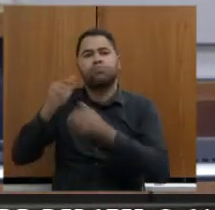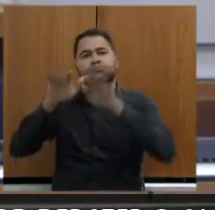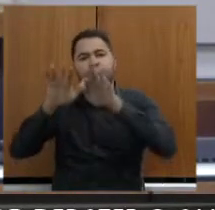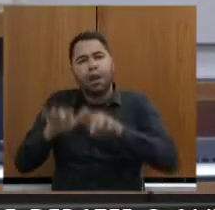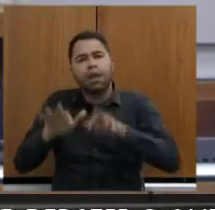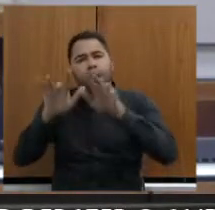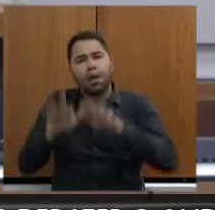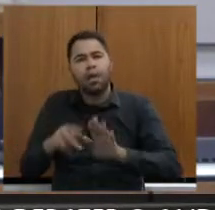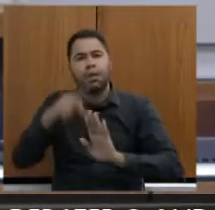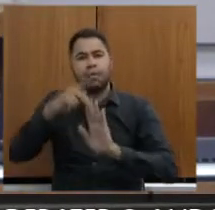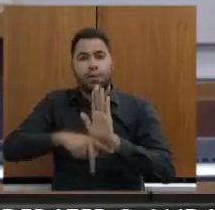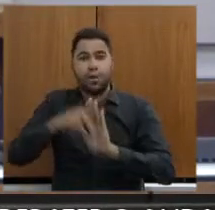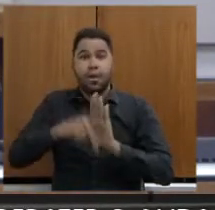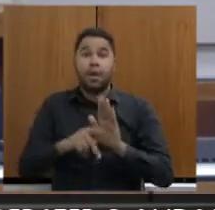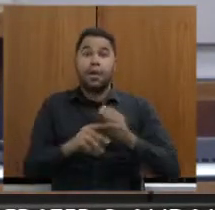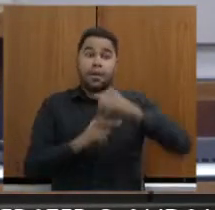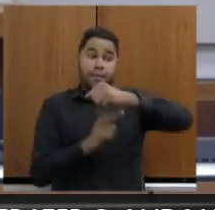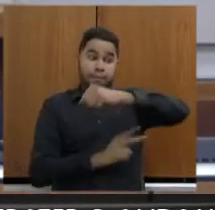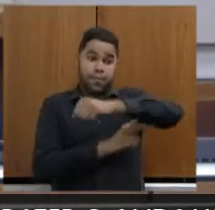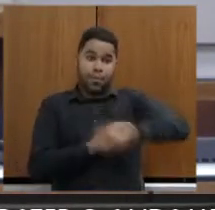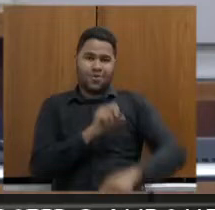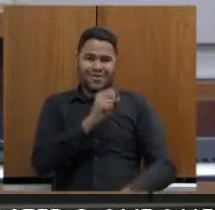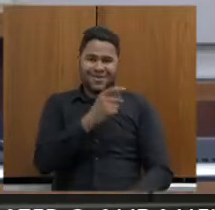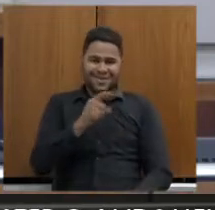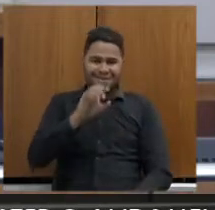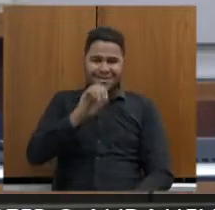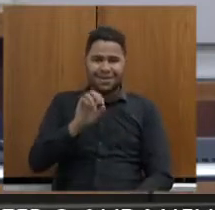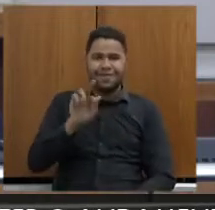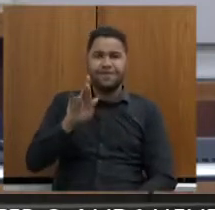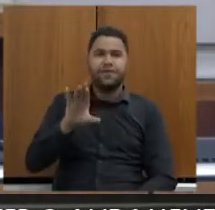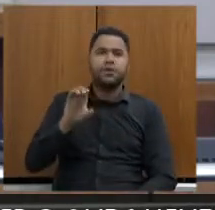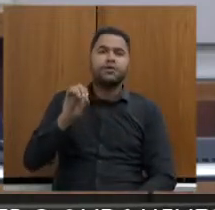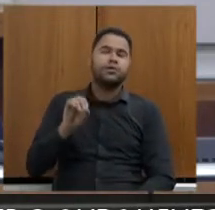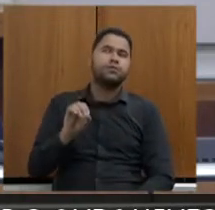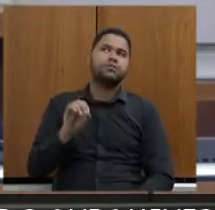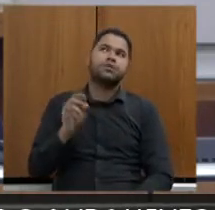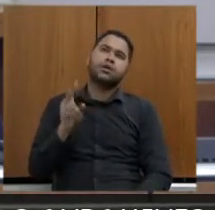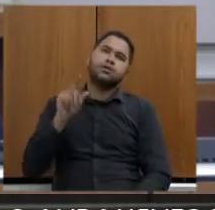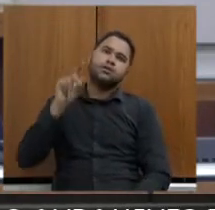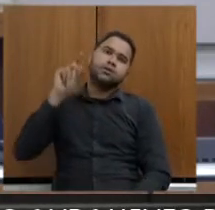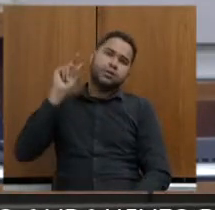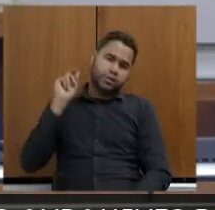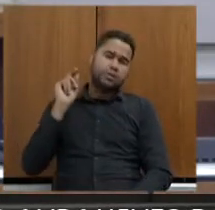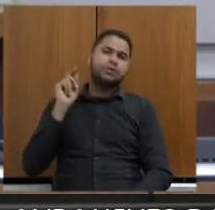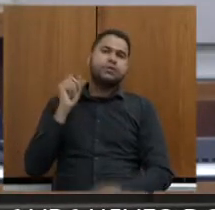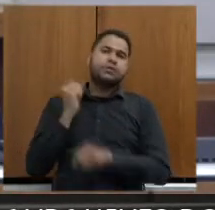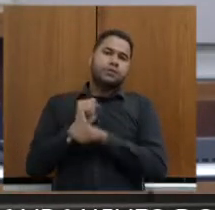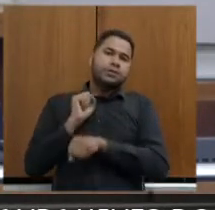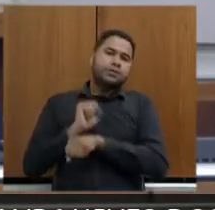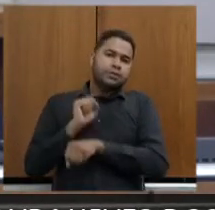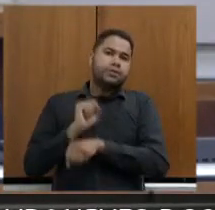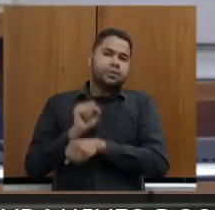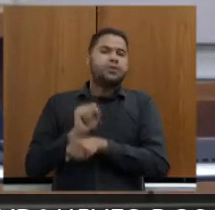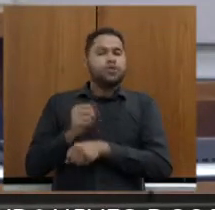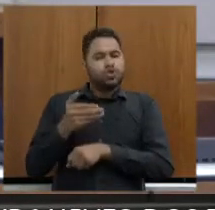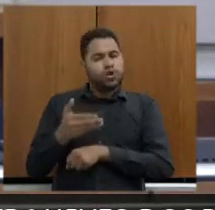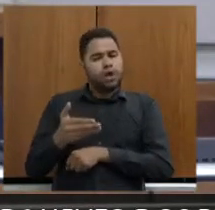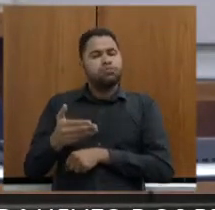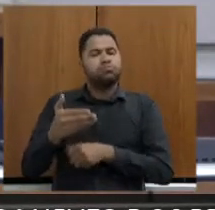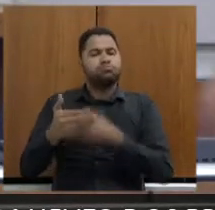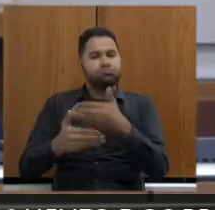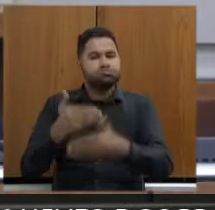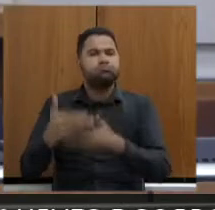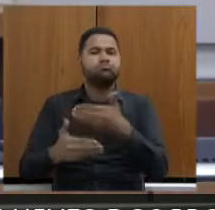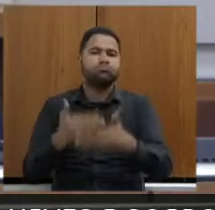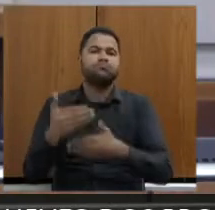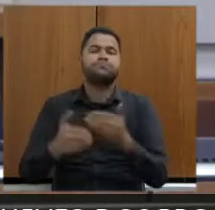mas a ponte de São Francisco, que é aguardada há muito tempo, já está em andamento. Pintópolis-Urucuia,